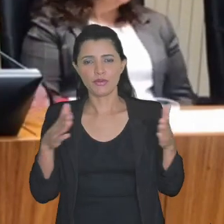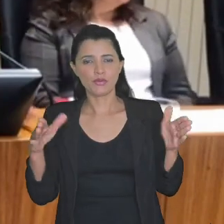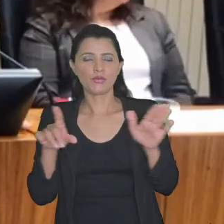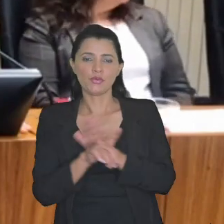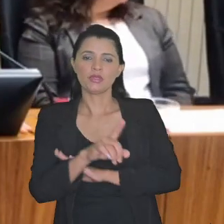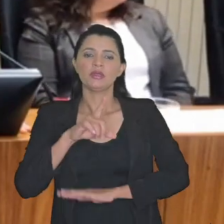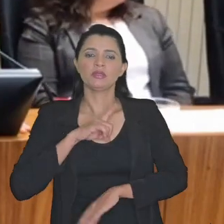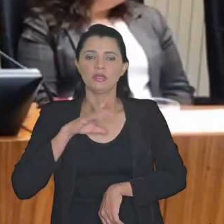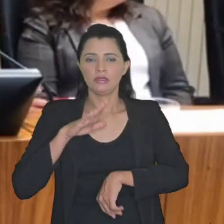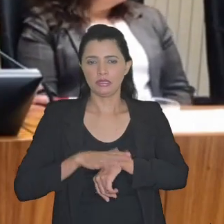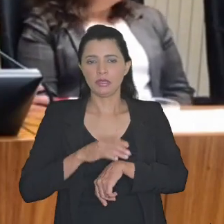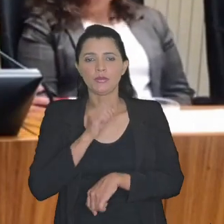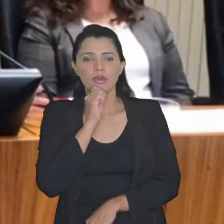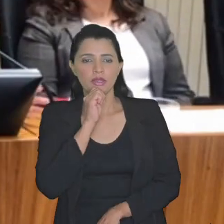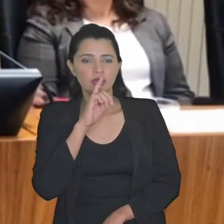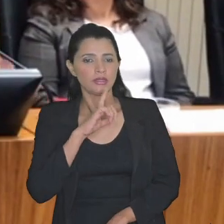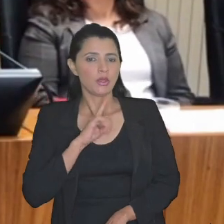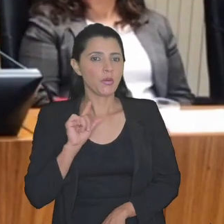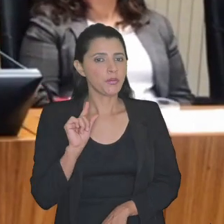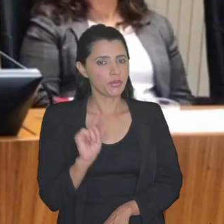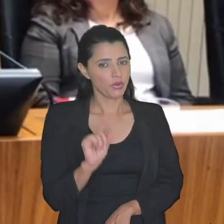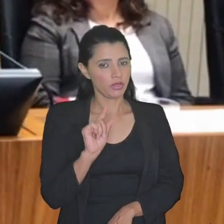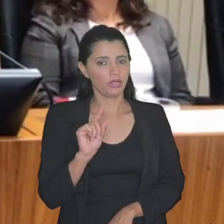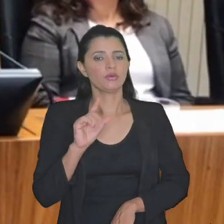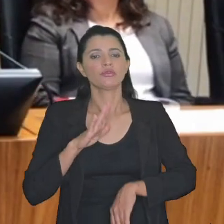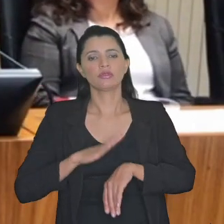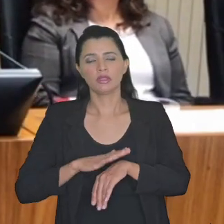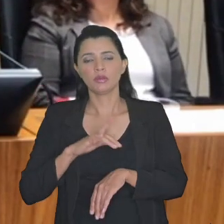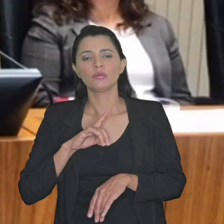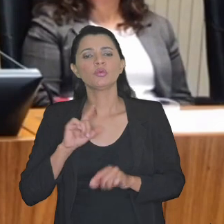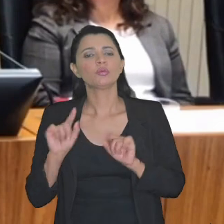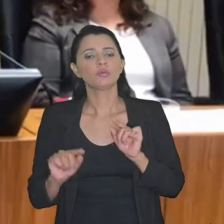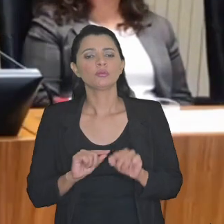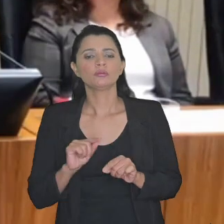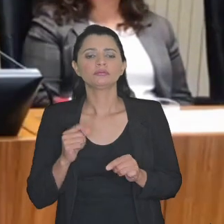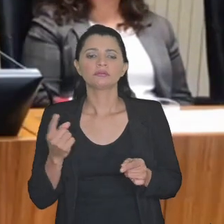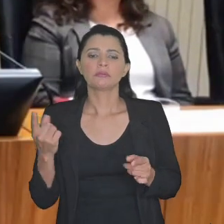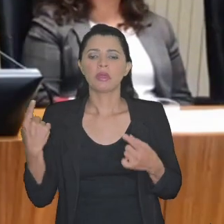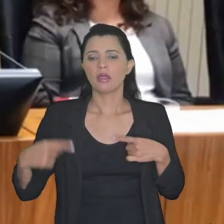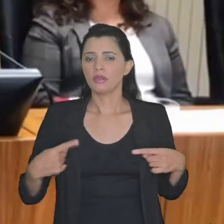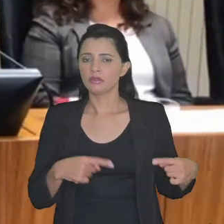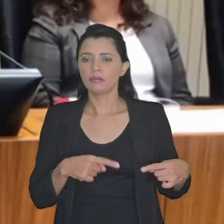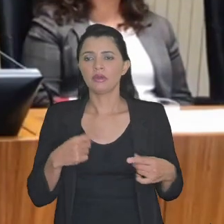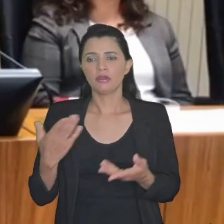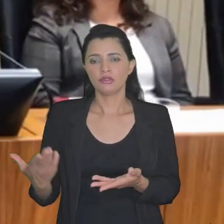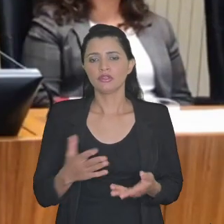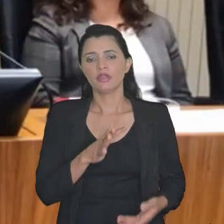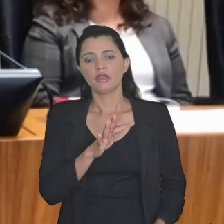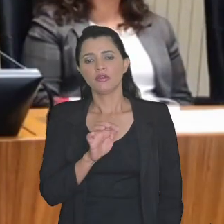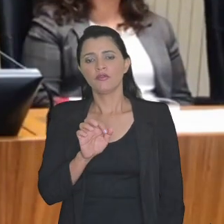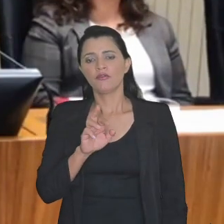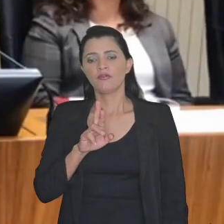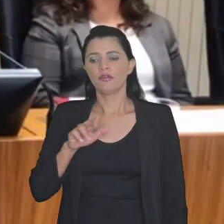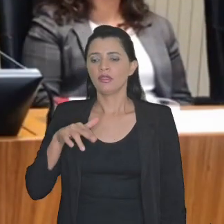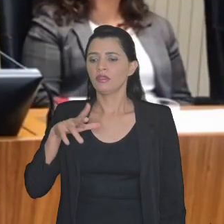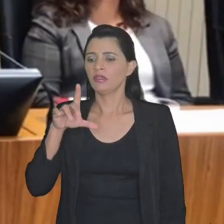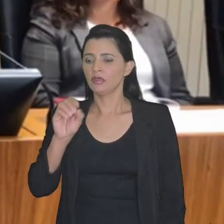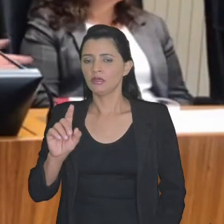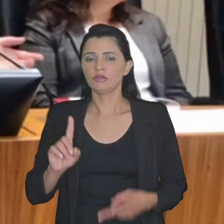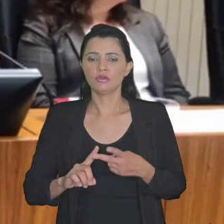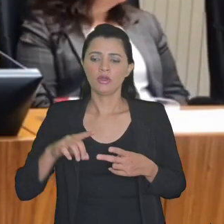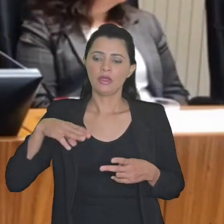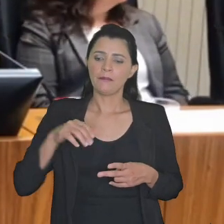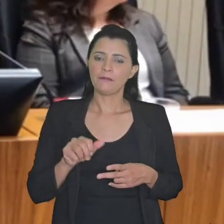vou abrir aqui para os debates nós temos tempo ainda um pouquinho de tempo para o debate Fernando